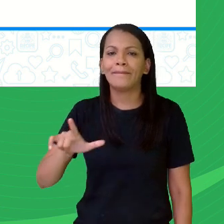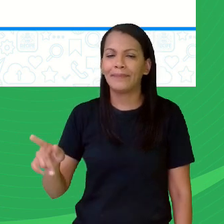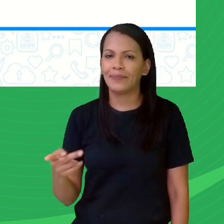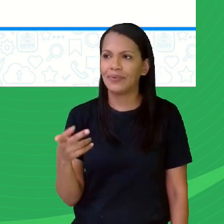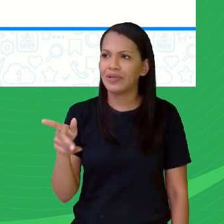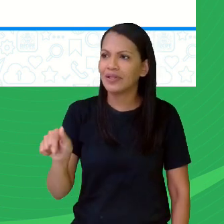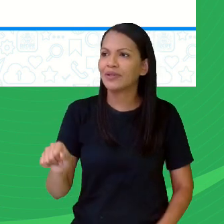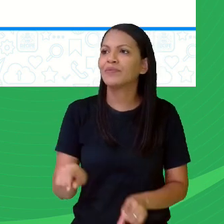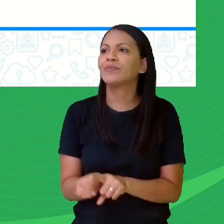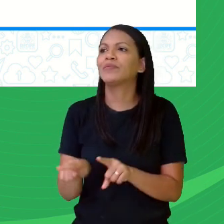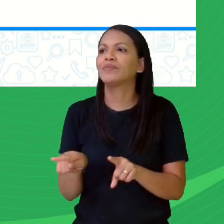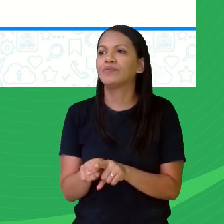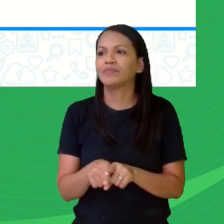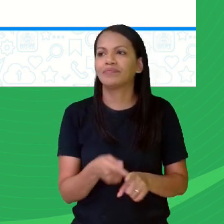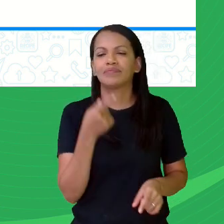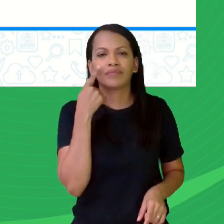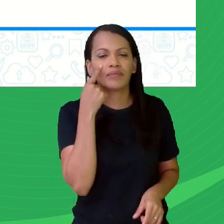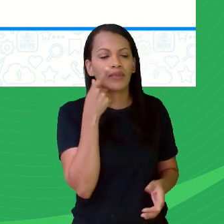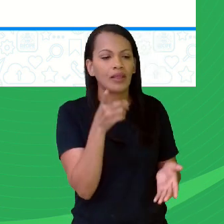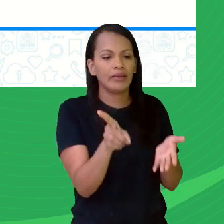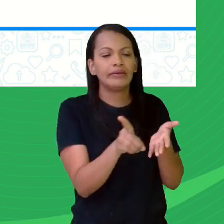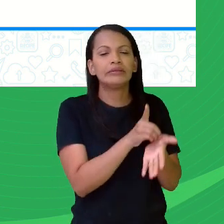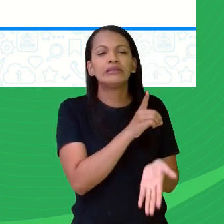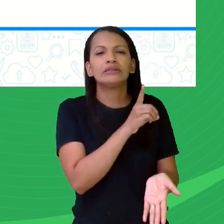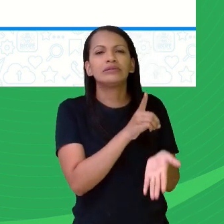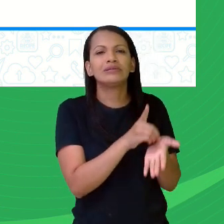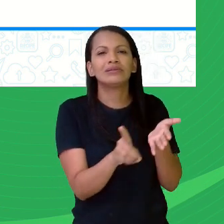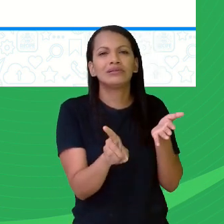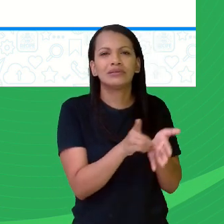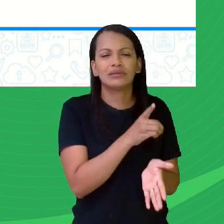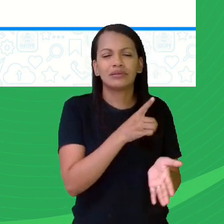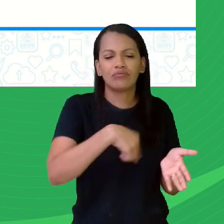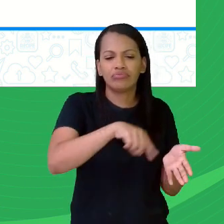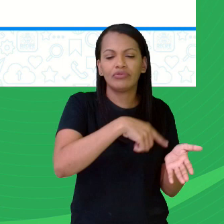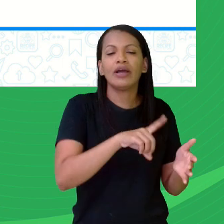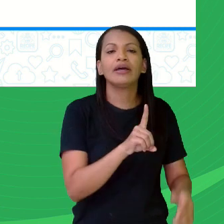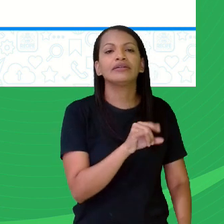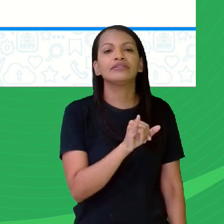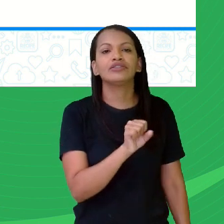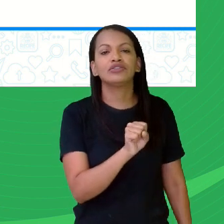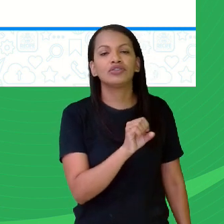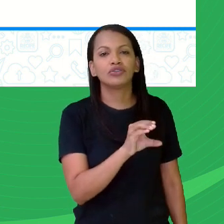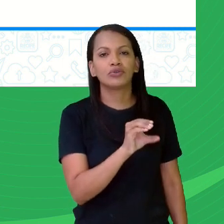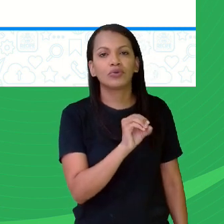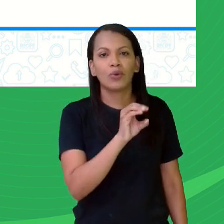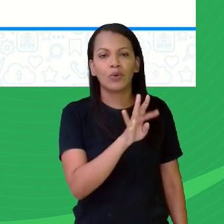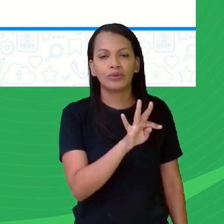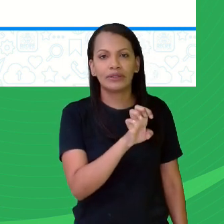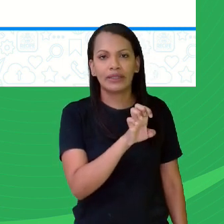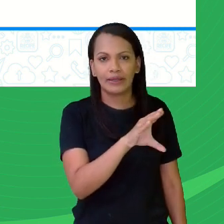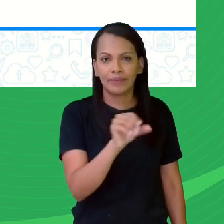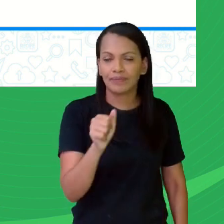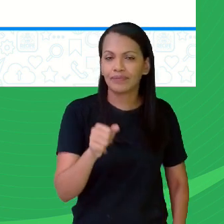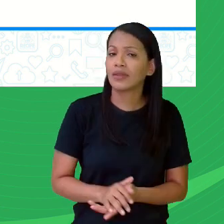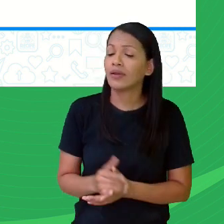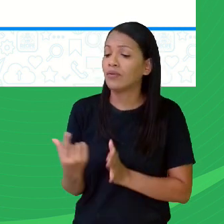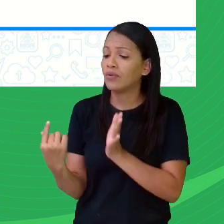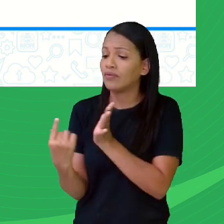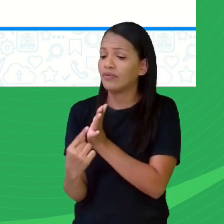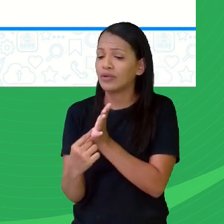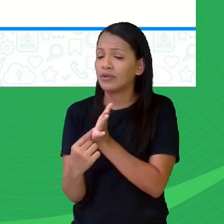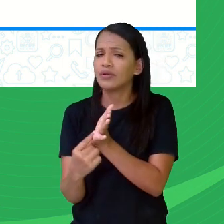disco, discos, discoteca. Coletivo de figurinha, álbum.